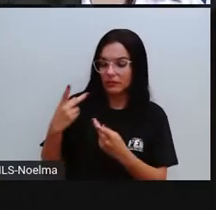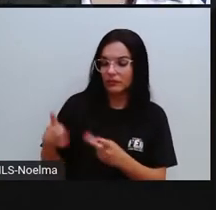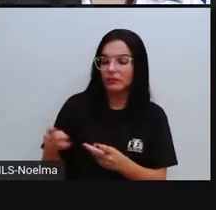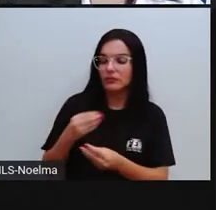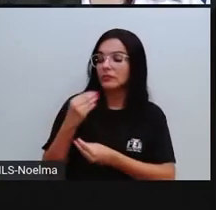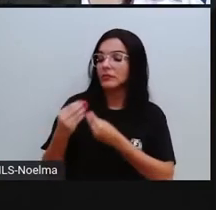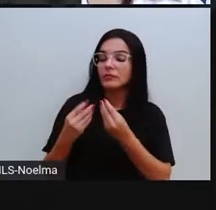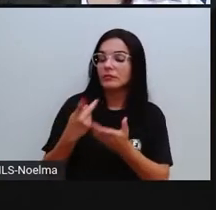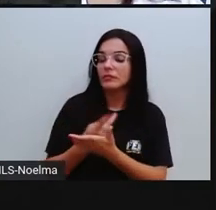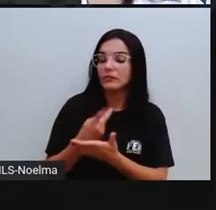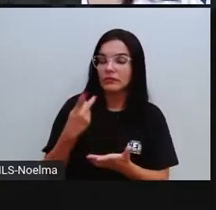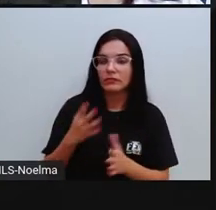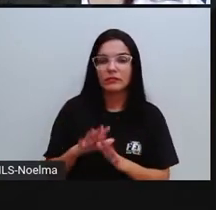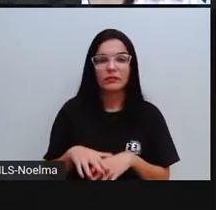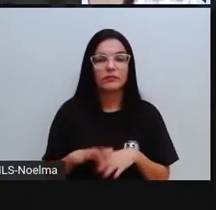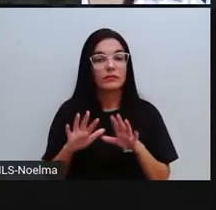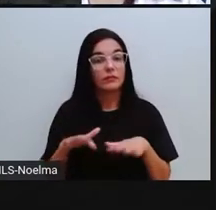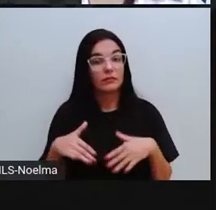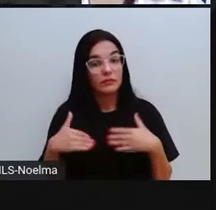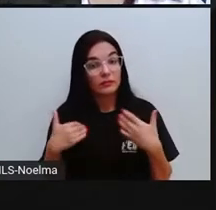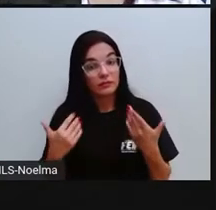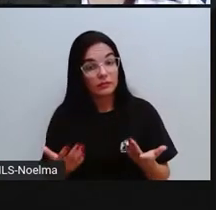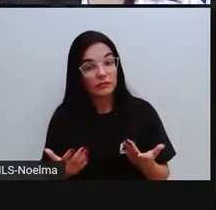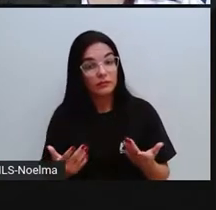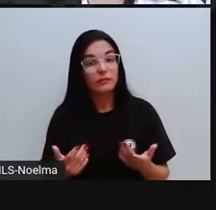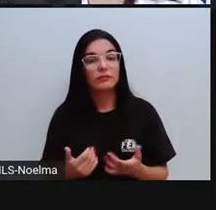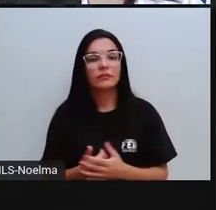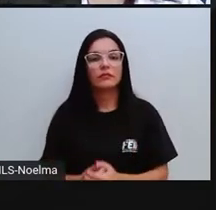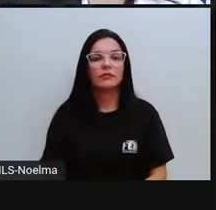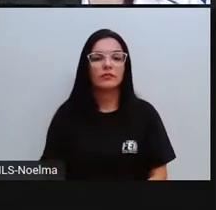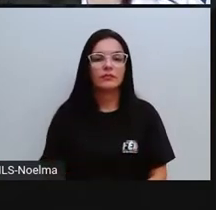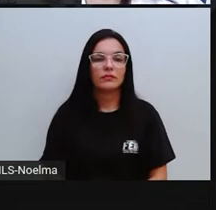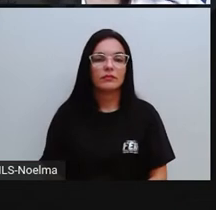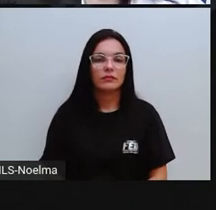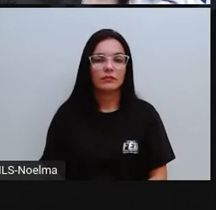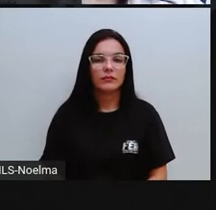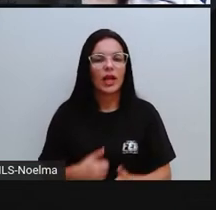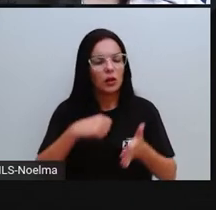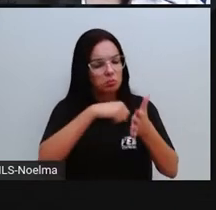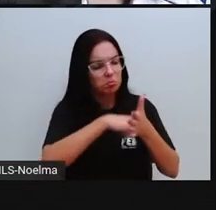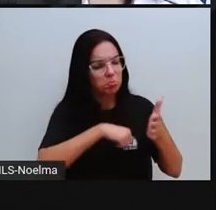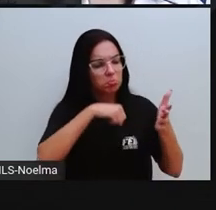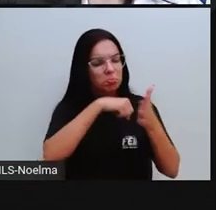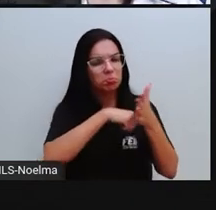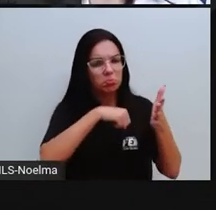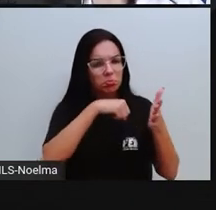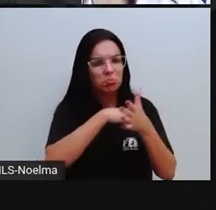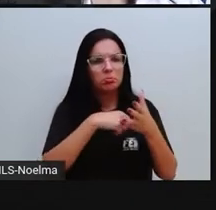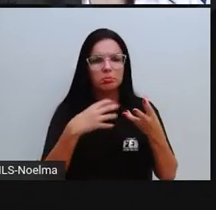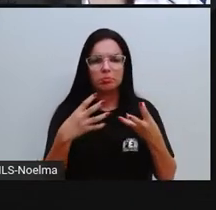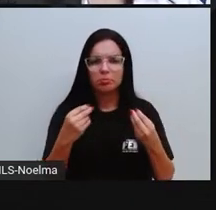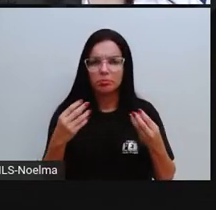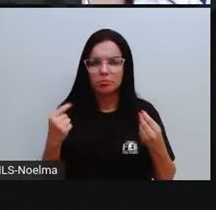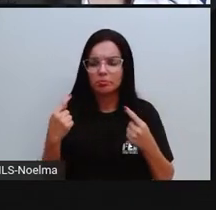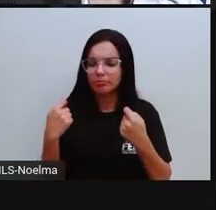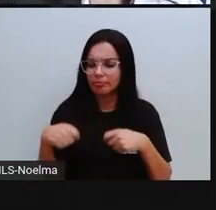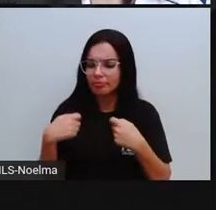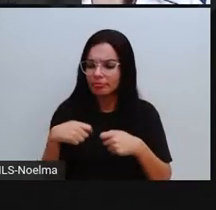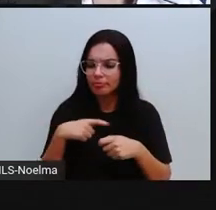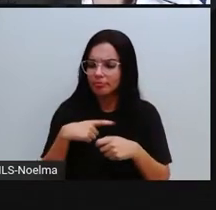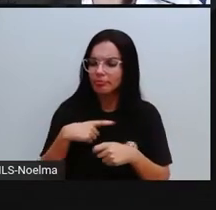os indígenas, né, eles ainda lutaram muito para serem reconhecidos,